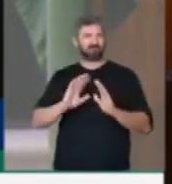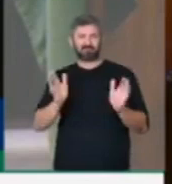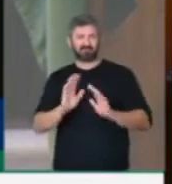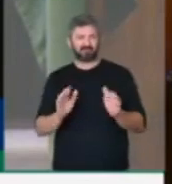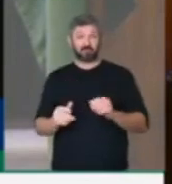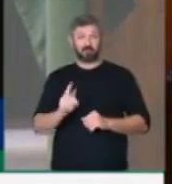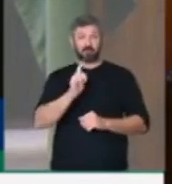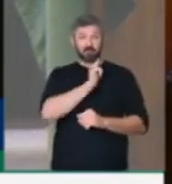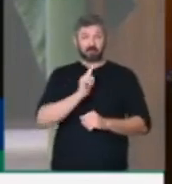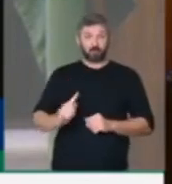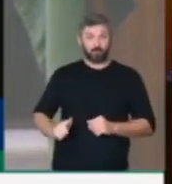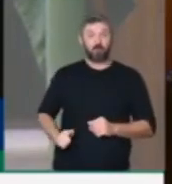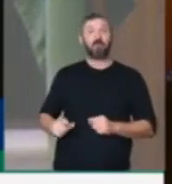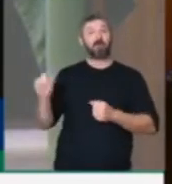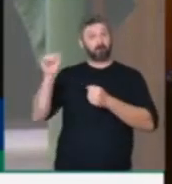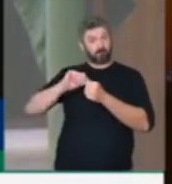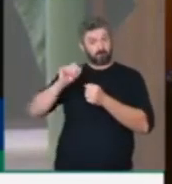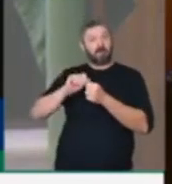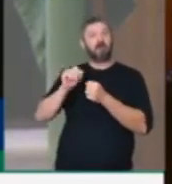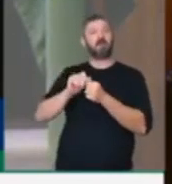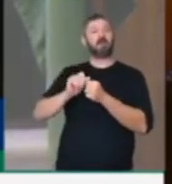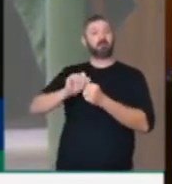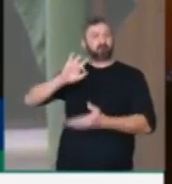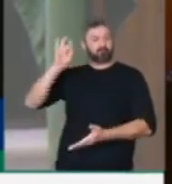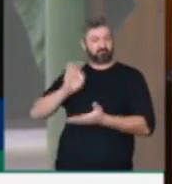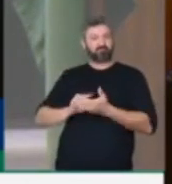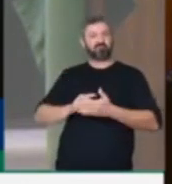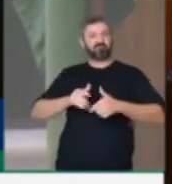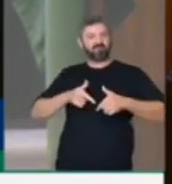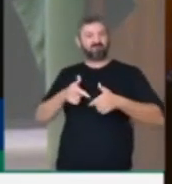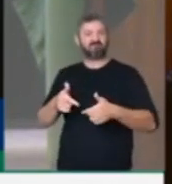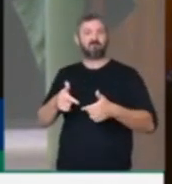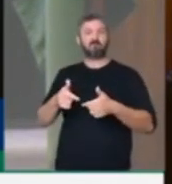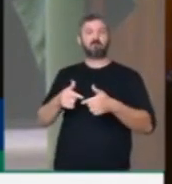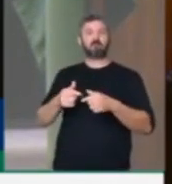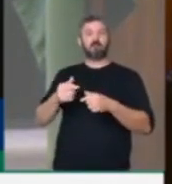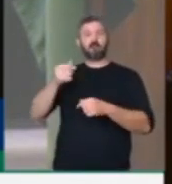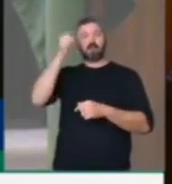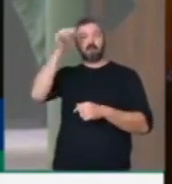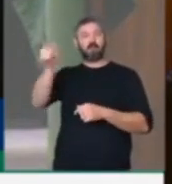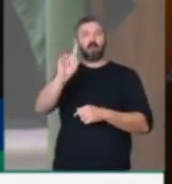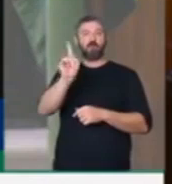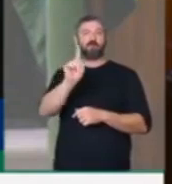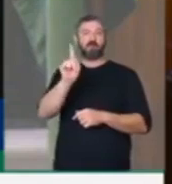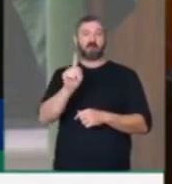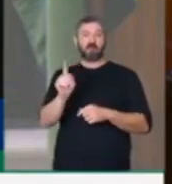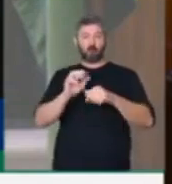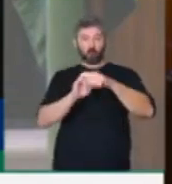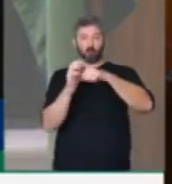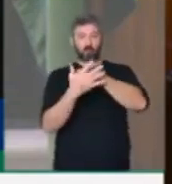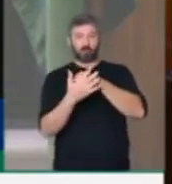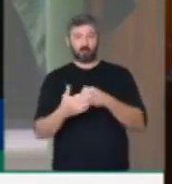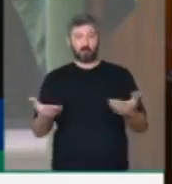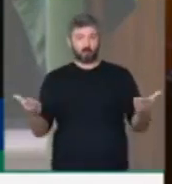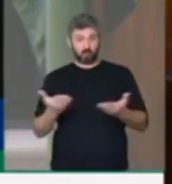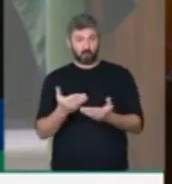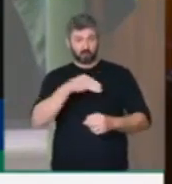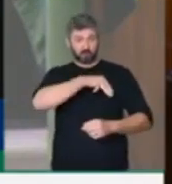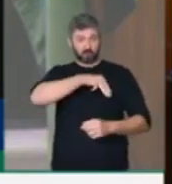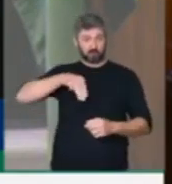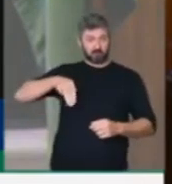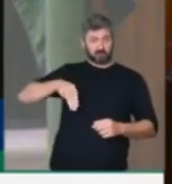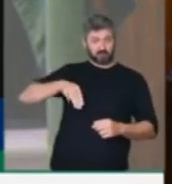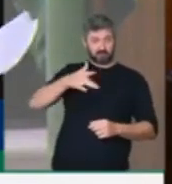O governo agiu deliberadamente para não conter a pandemia. E hoje o ministro da Saúde dá uma